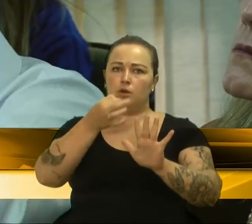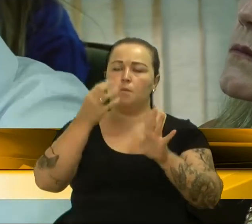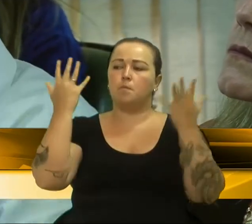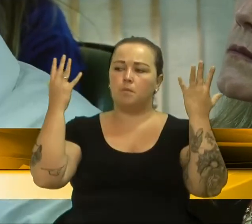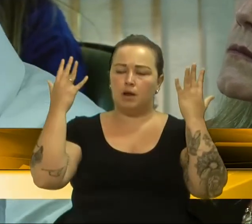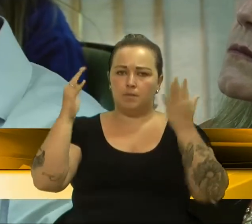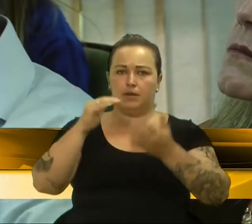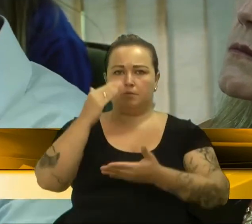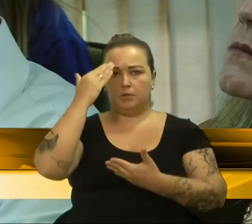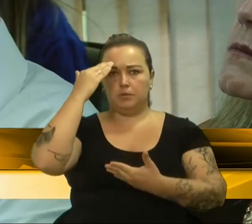parabéns. Muito obrigado. Obrigado. Obrigado.